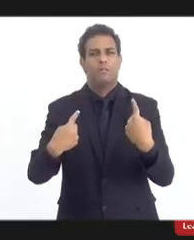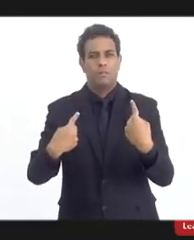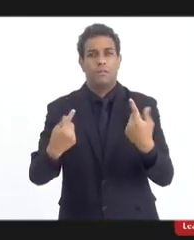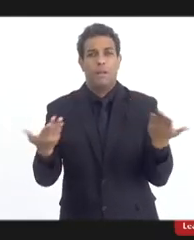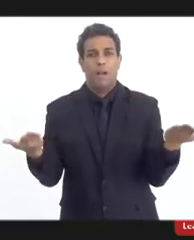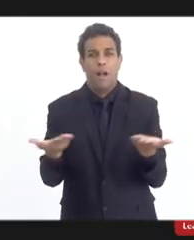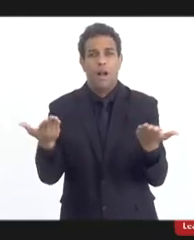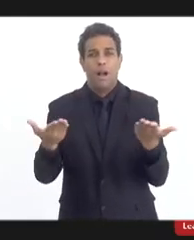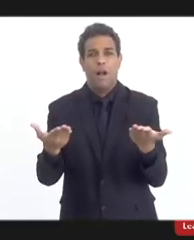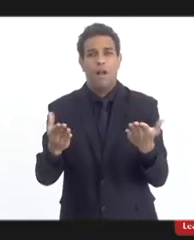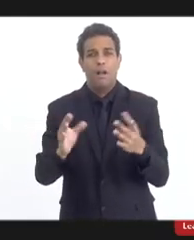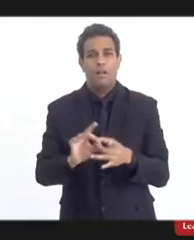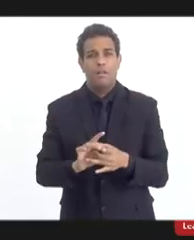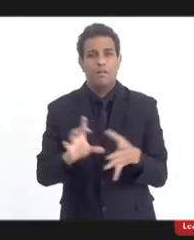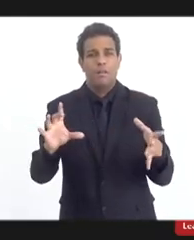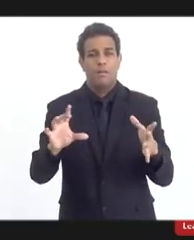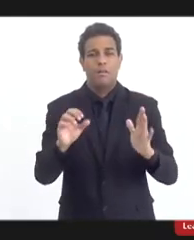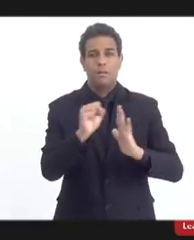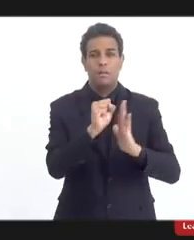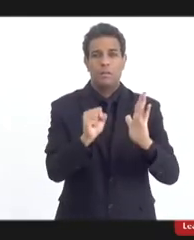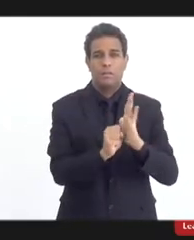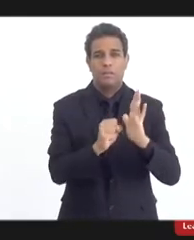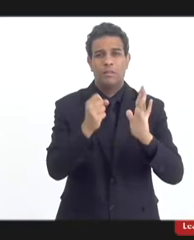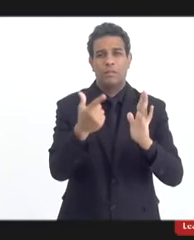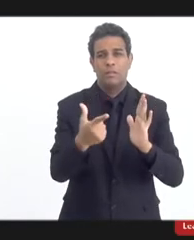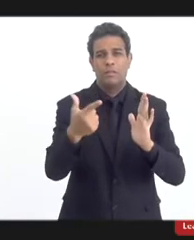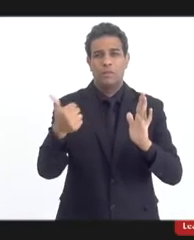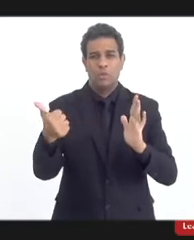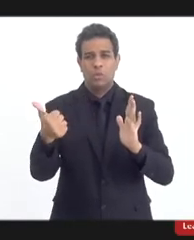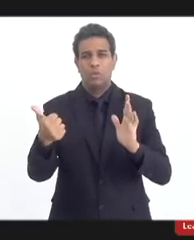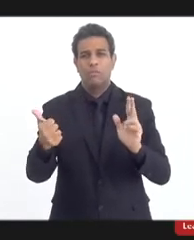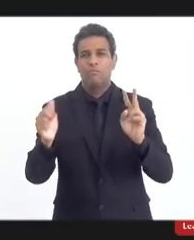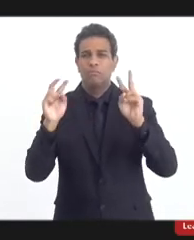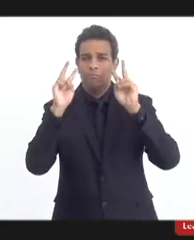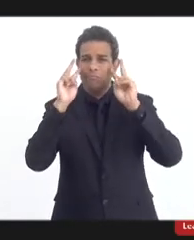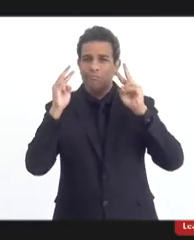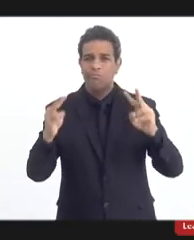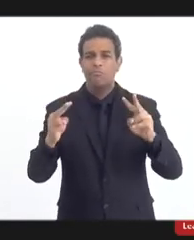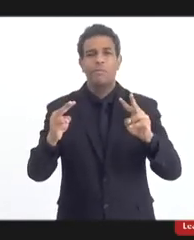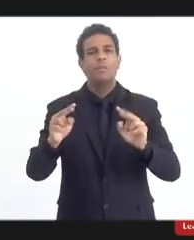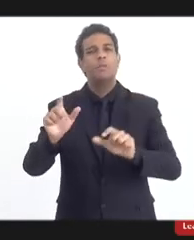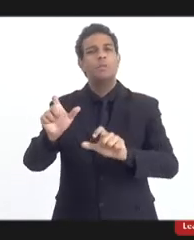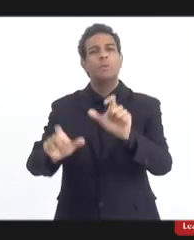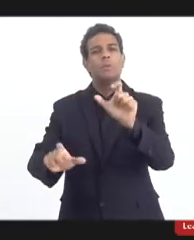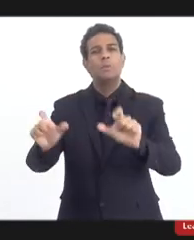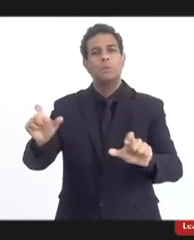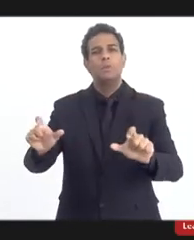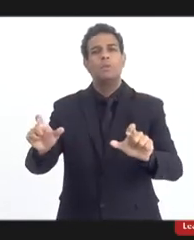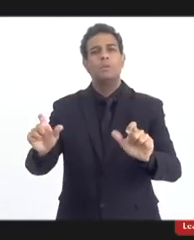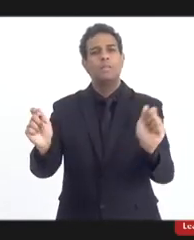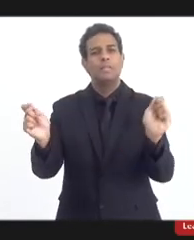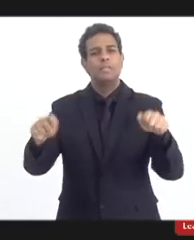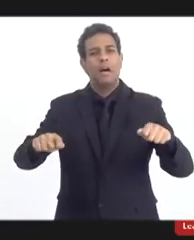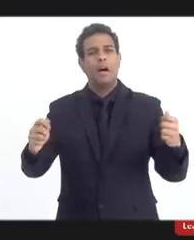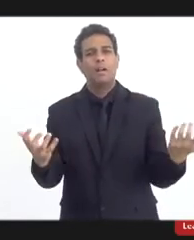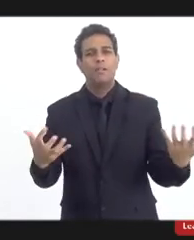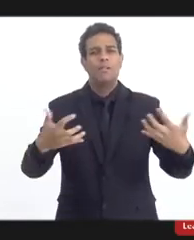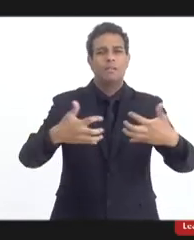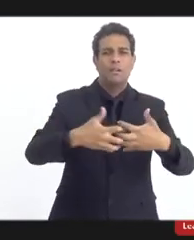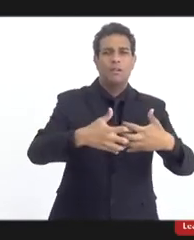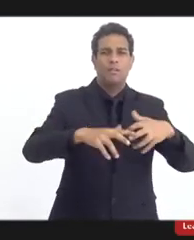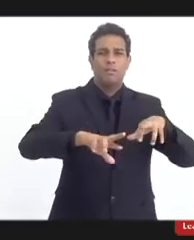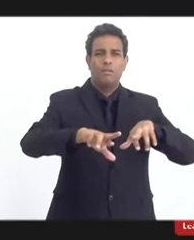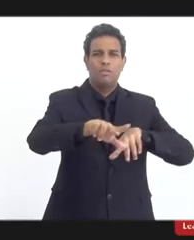democracias no século XXI é o de um ser humano conviver com um outro diferente,